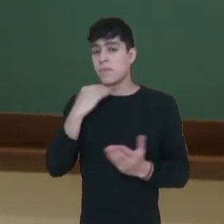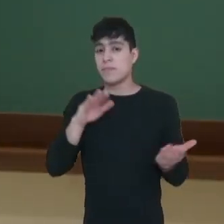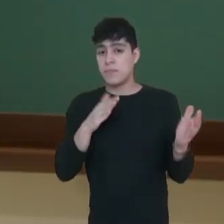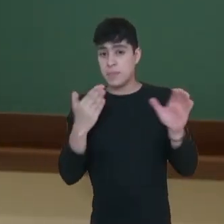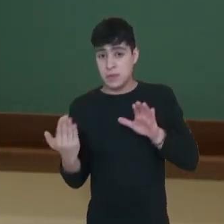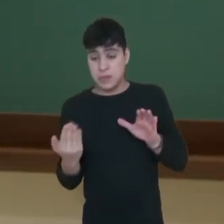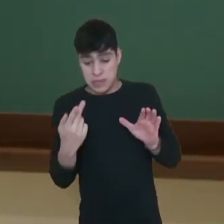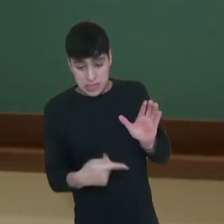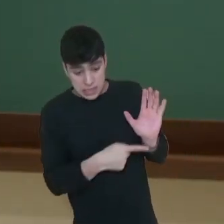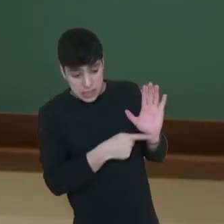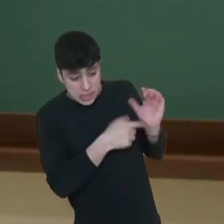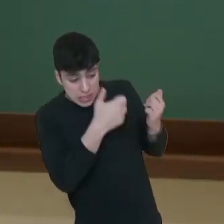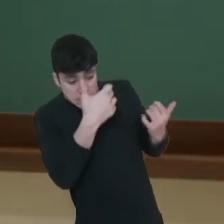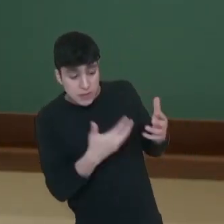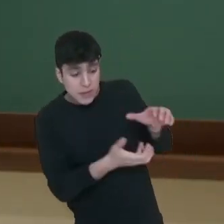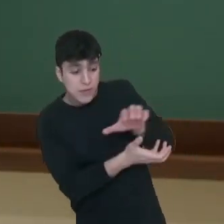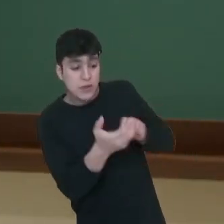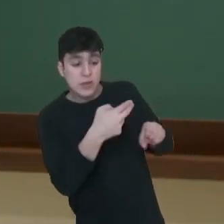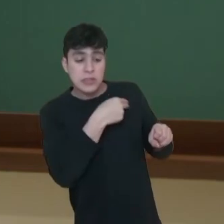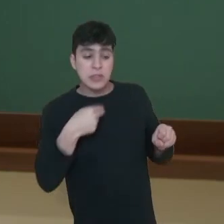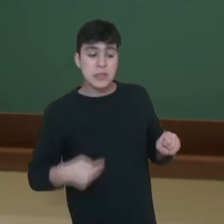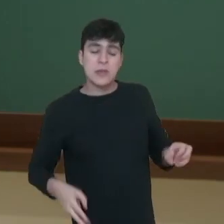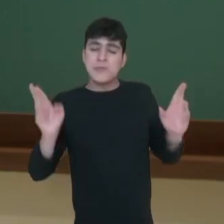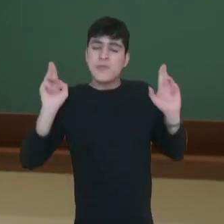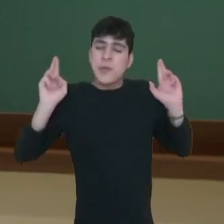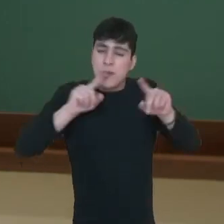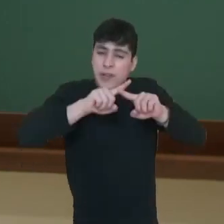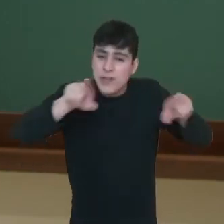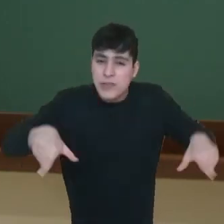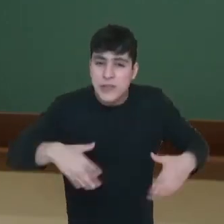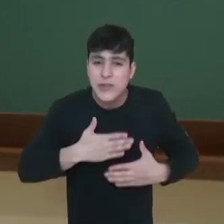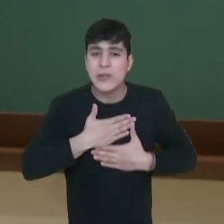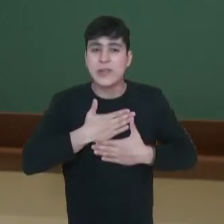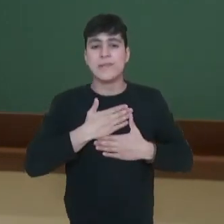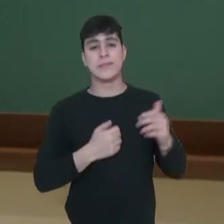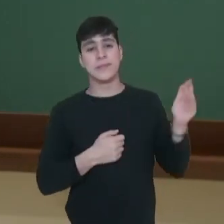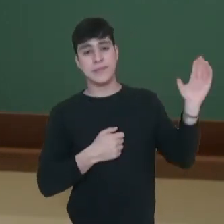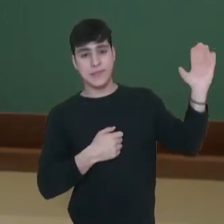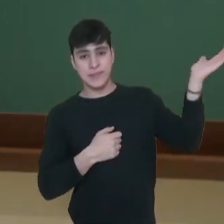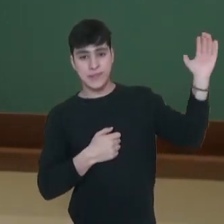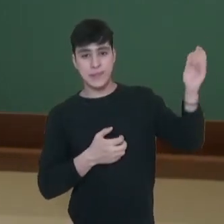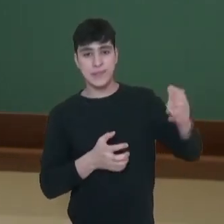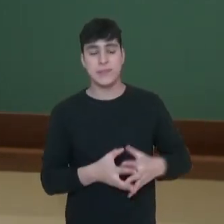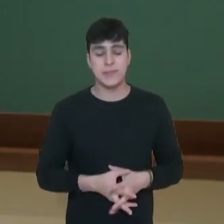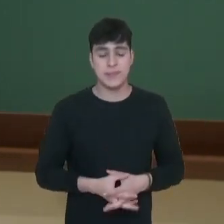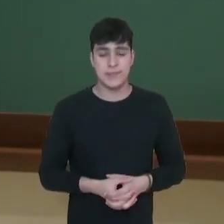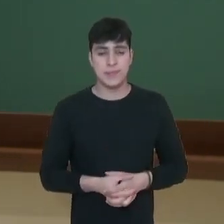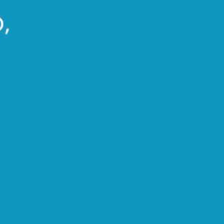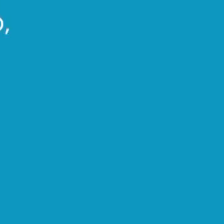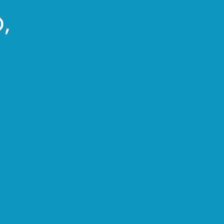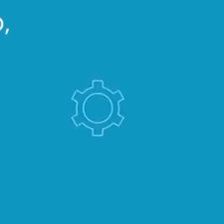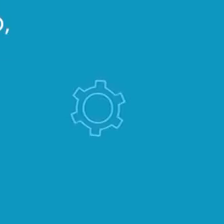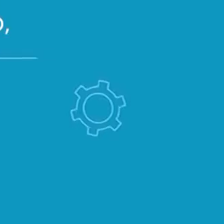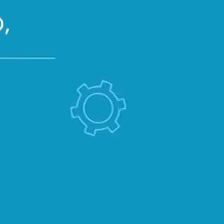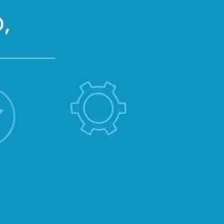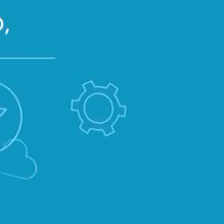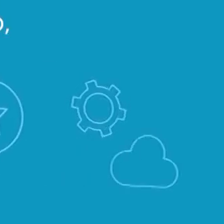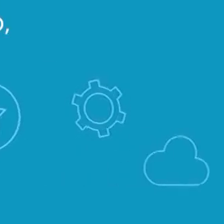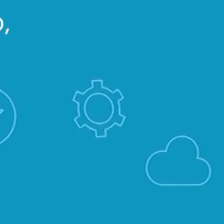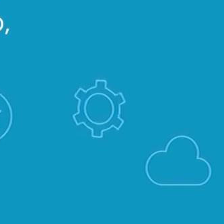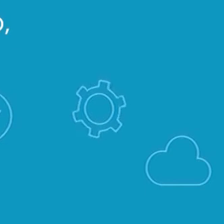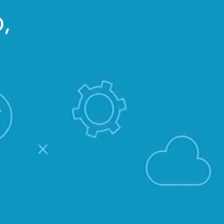nós falamos sobre a Revolução Chinesa. Espero que vocês tenham gostado. Até breve! Transcrição